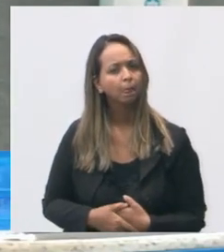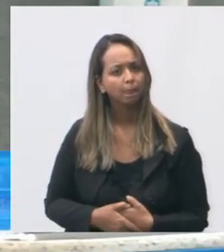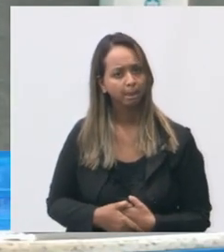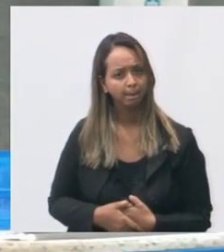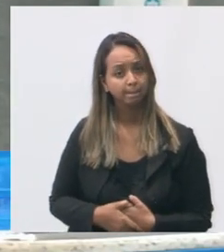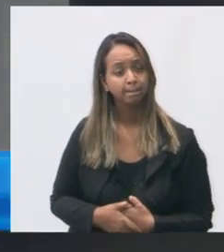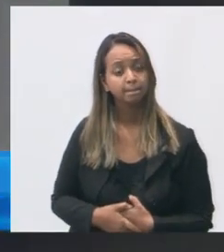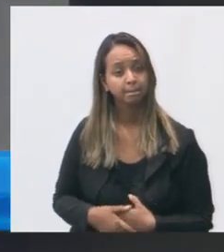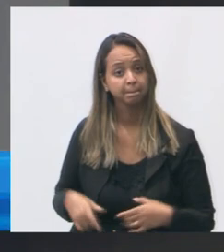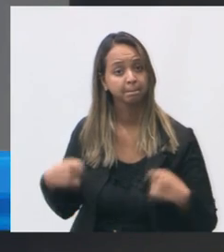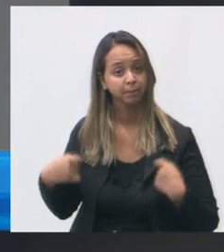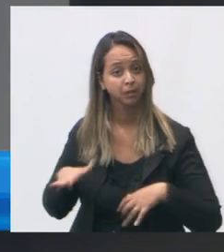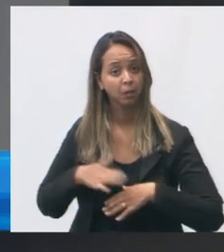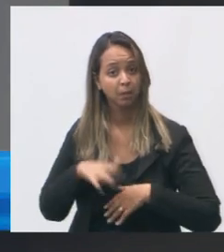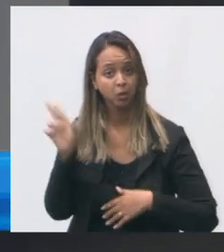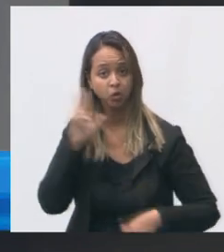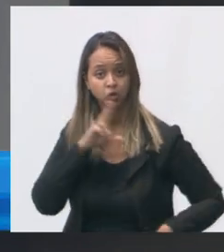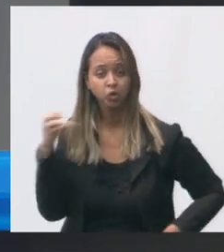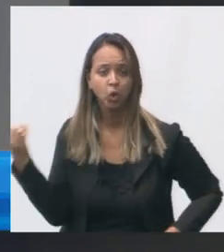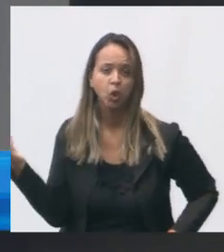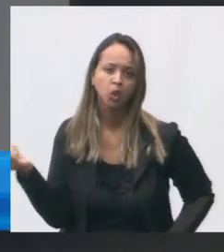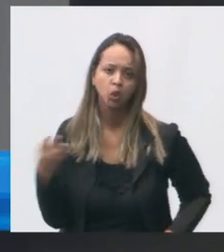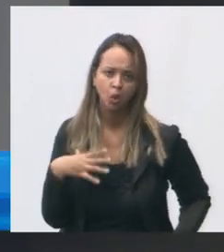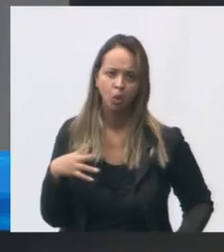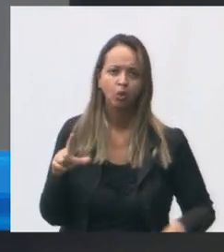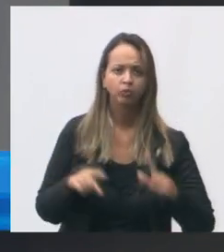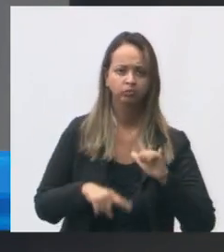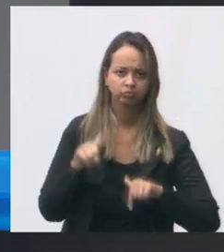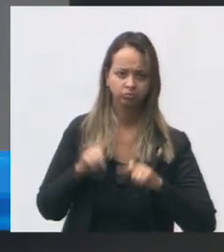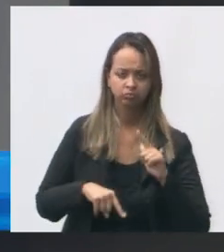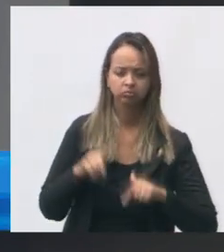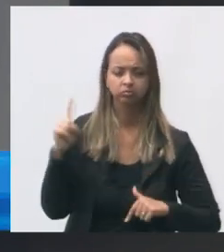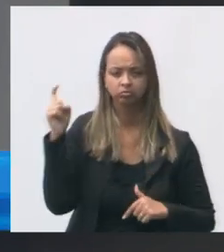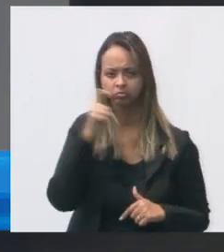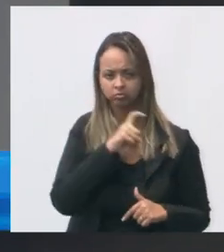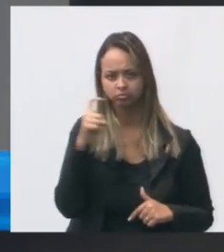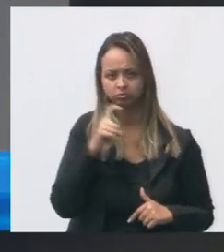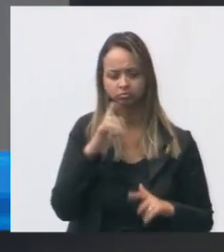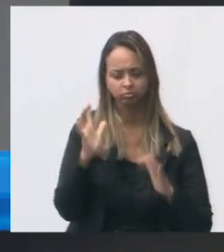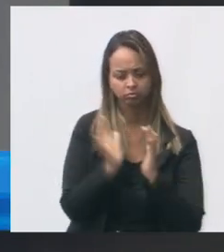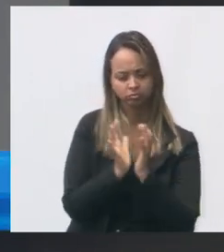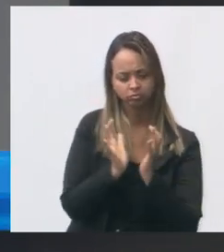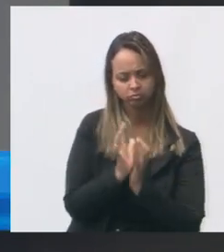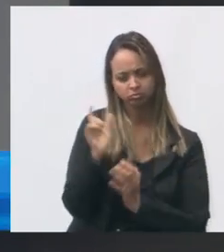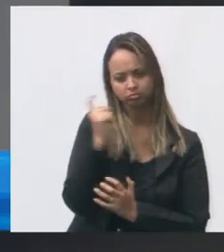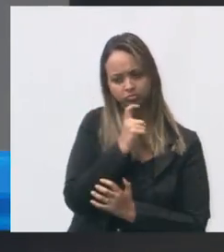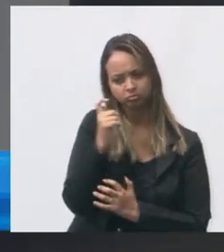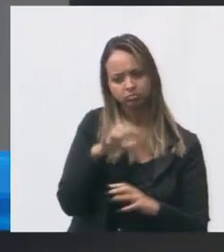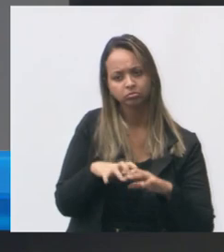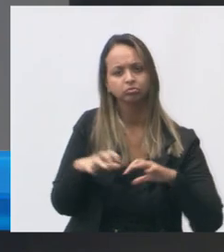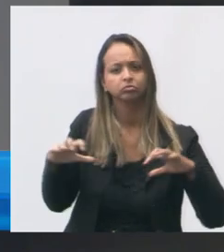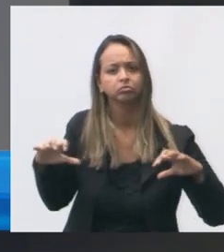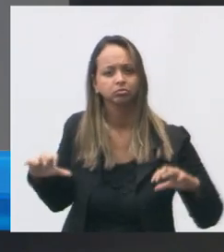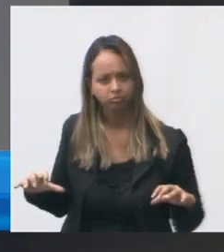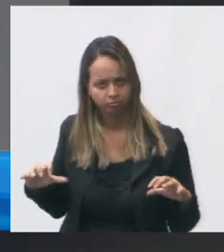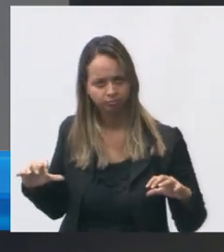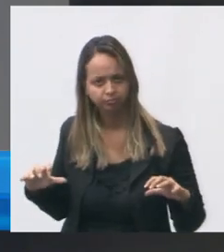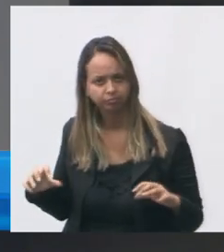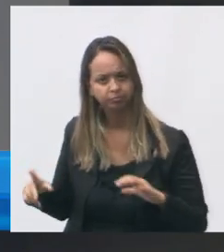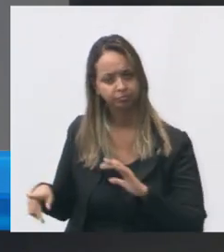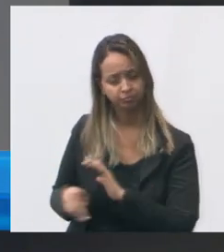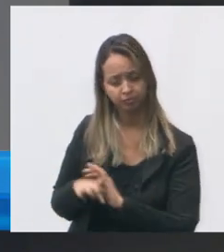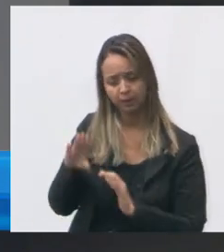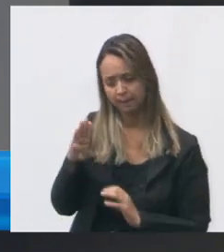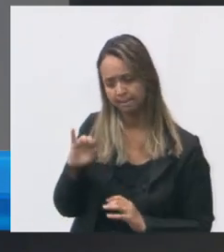necessidades mais urgentes compra um novo mobiliário para a sala odontologia kit odontológico separação do atendimento em baias